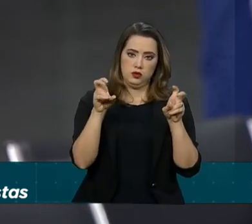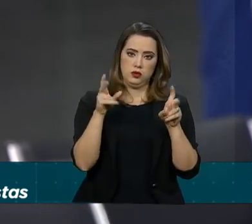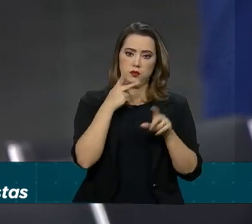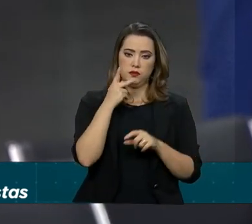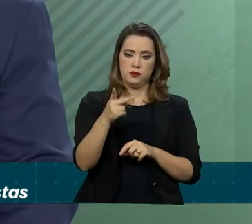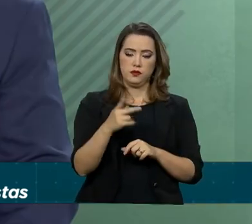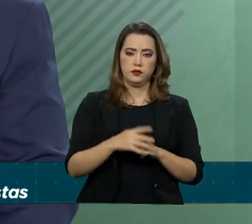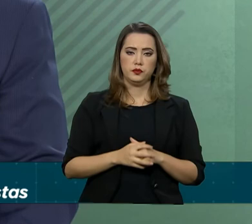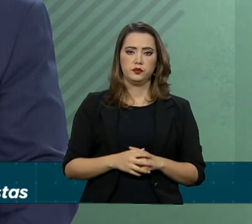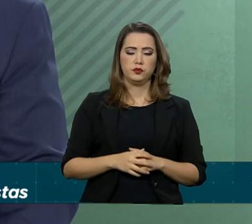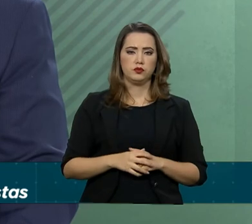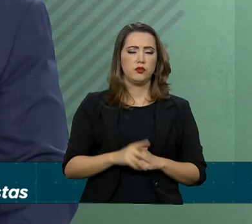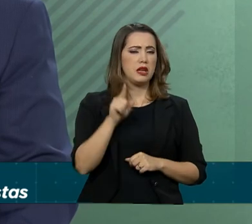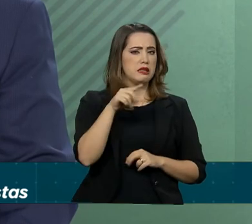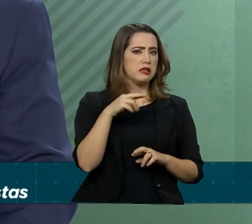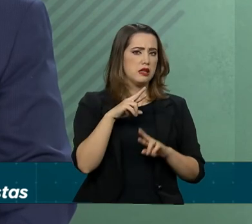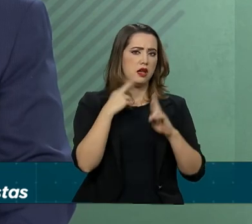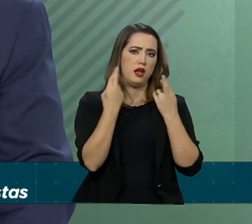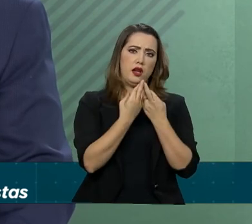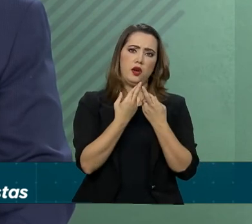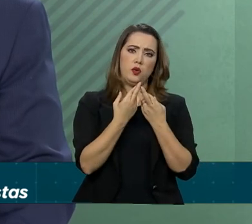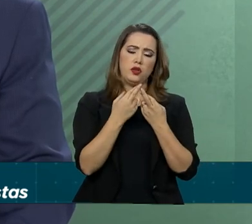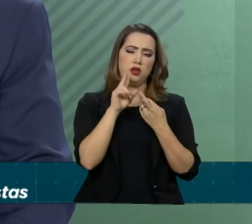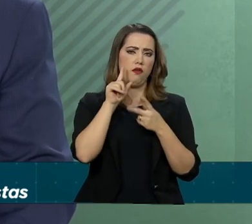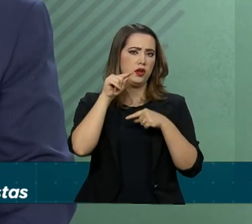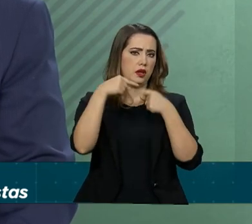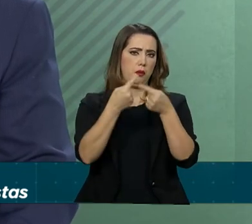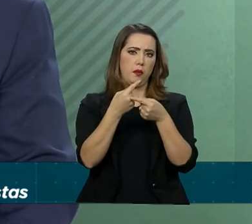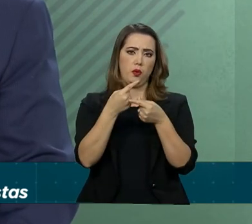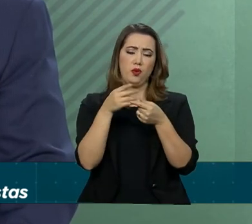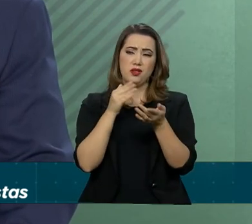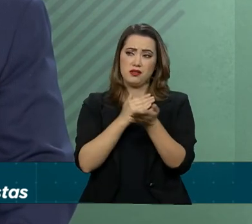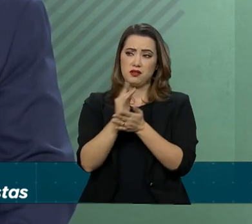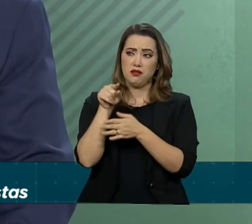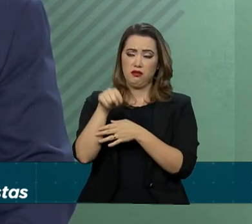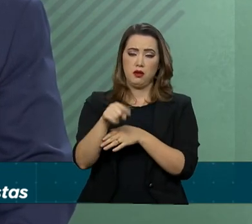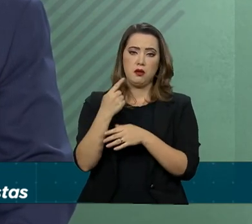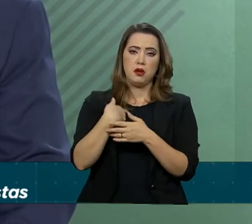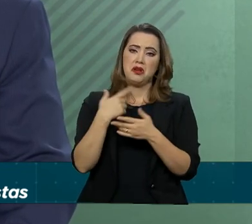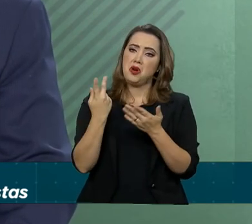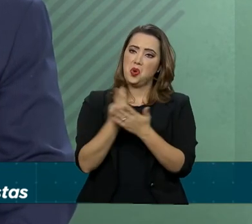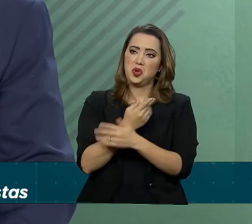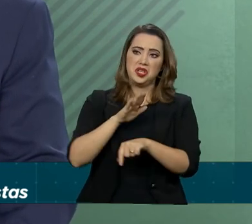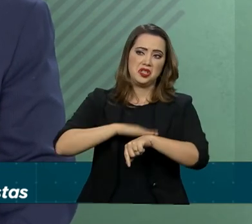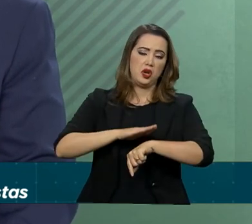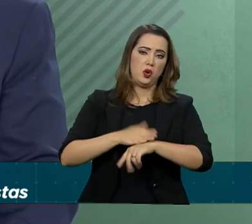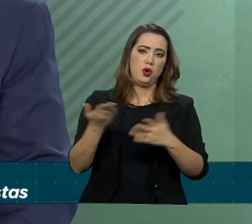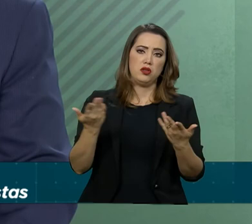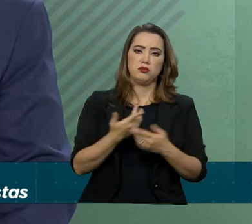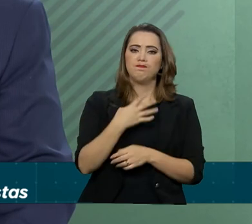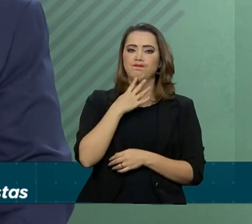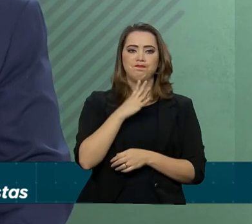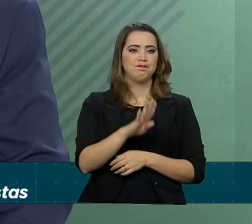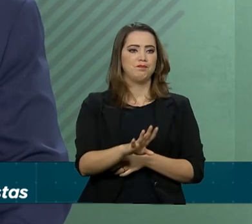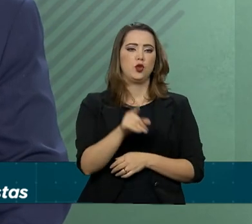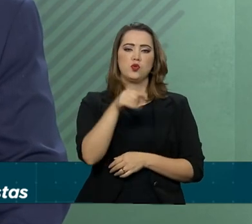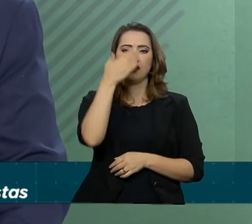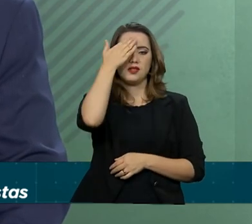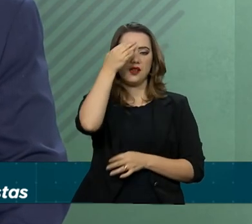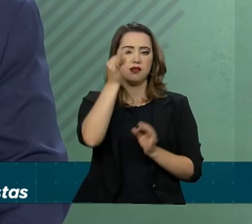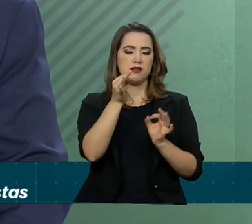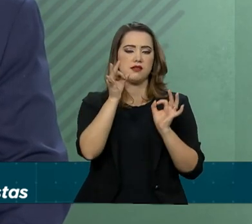da... Essa reunião foi posterior à minha checagem do briefing, talvez até ainda esteja ocorrendo. Então, eu desconheço o tema,